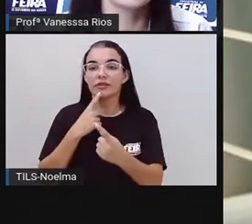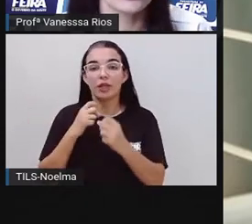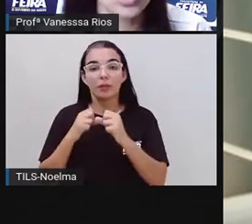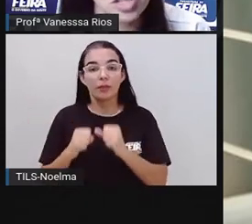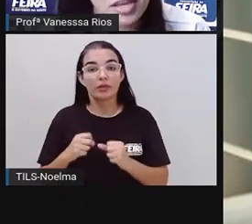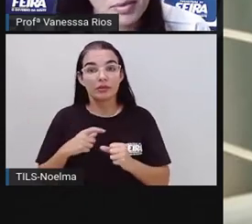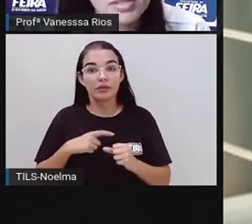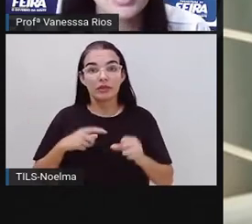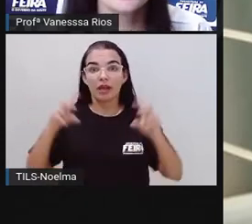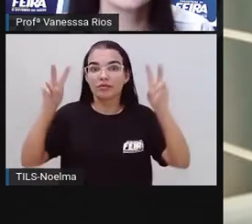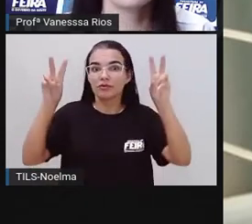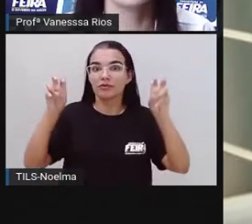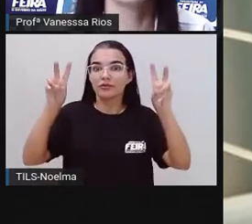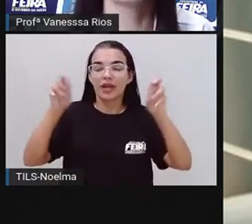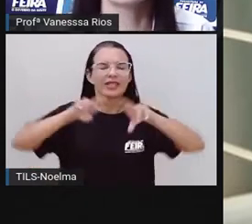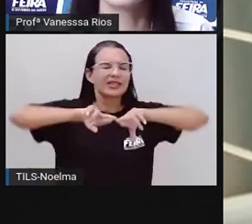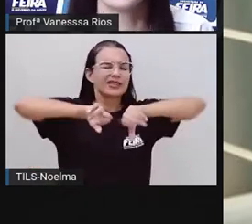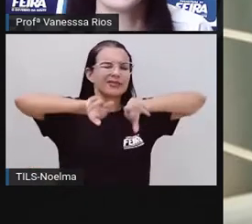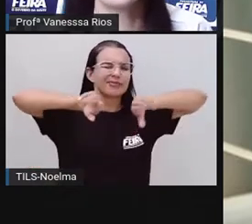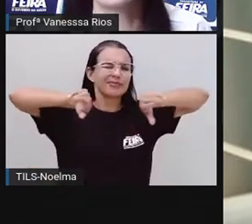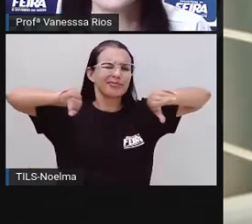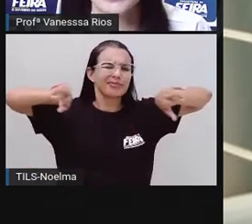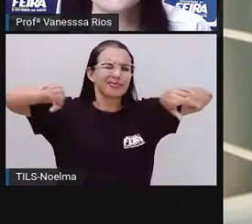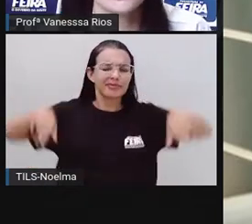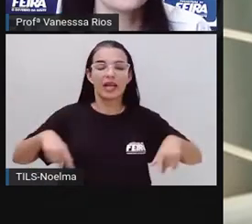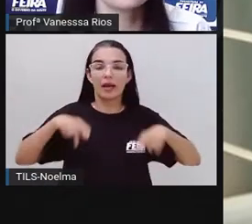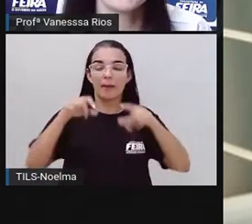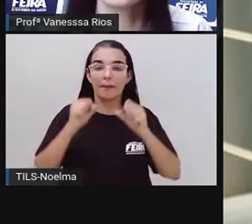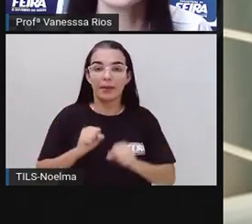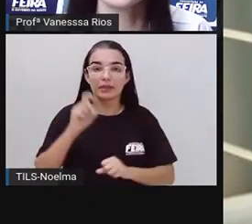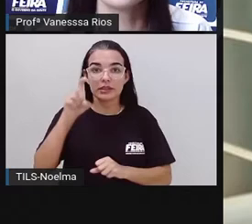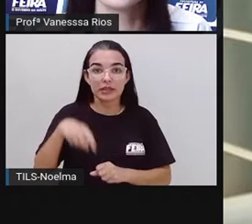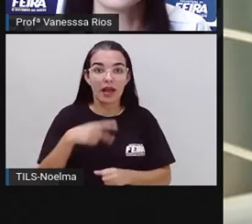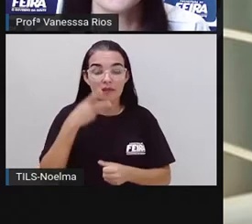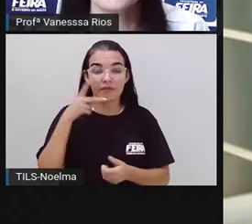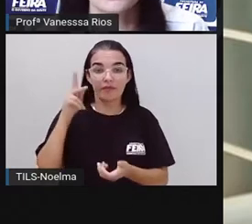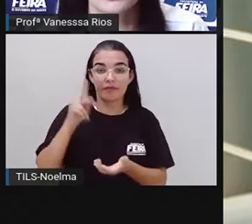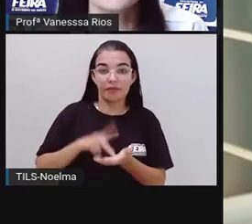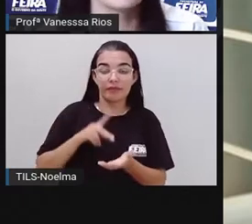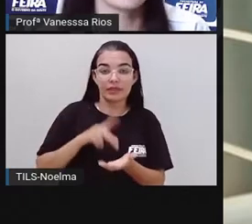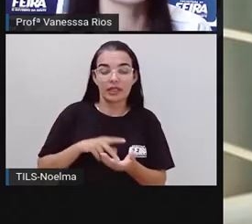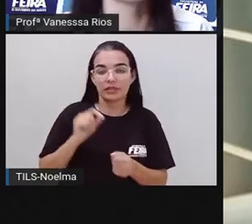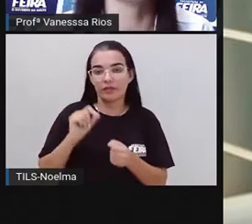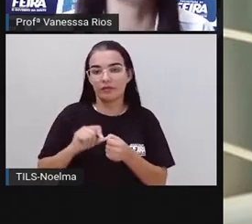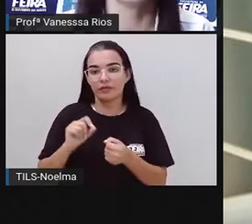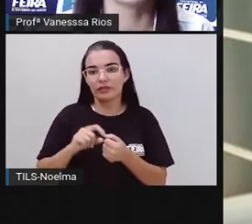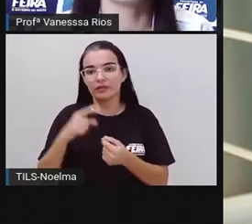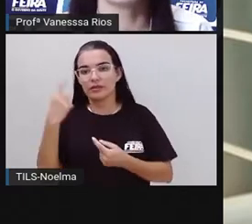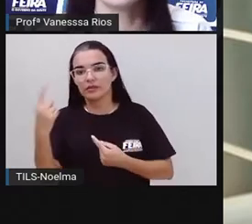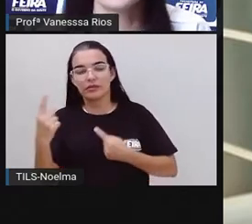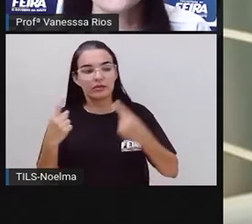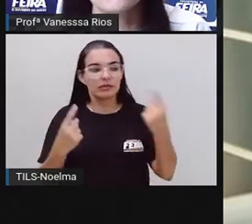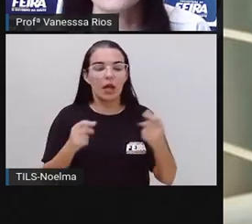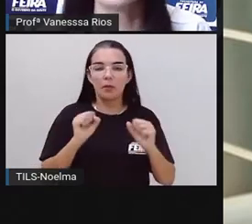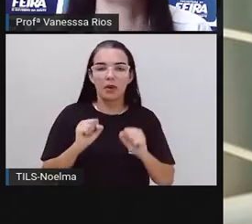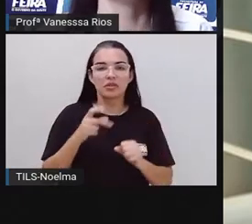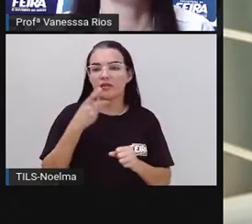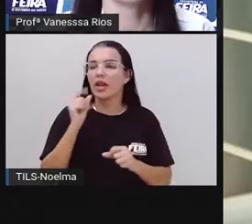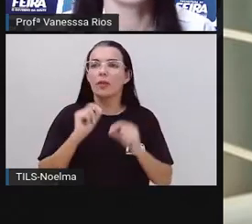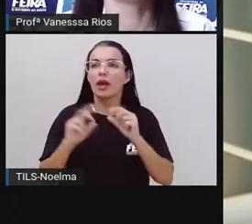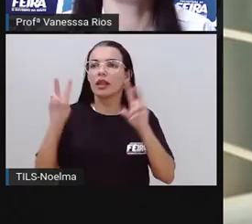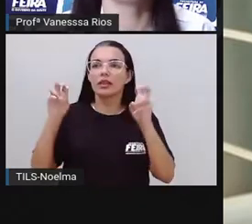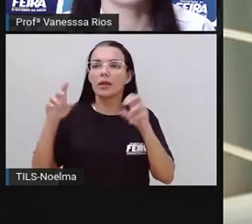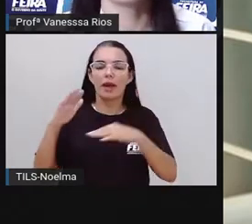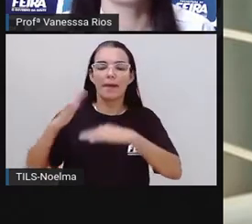diversos temas e podem ser realizadas a diversos tipos de pessoas, em relação a profissões,